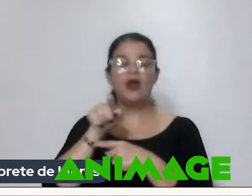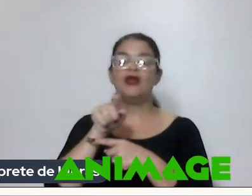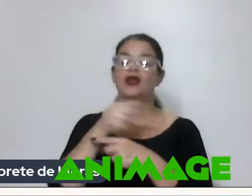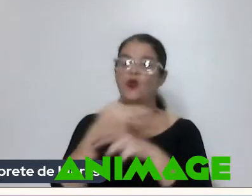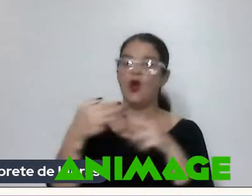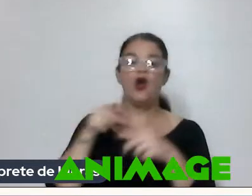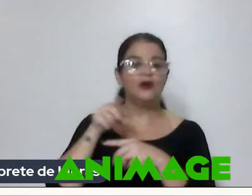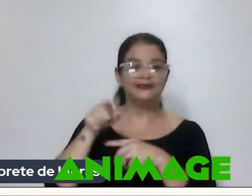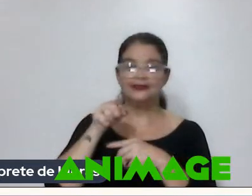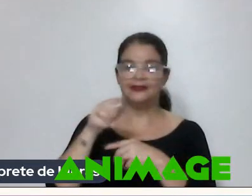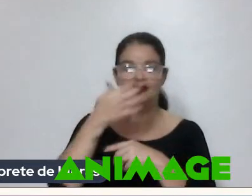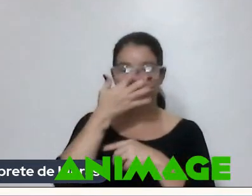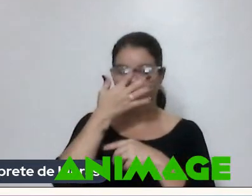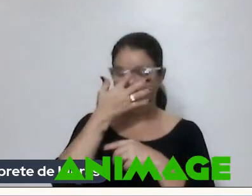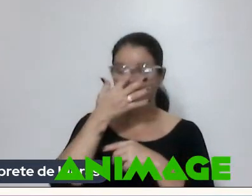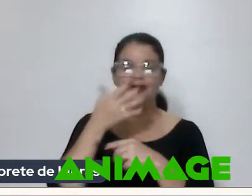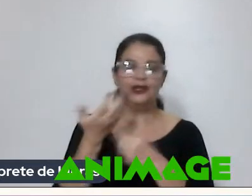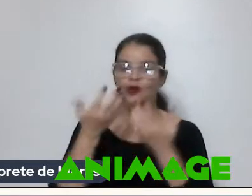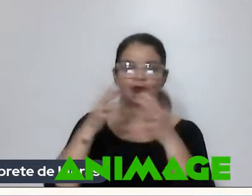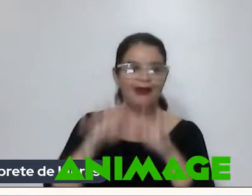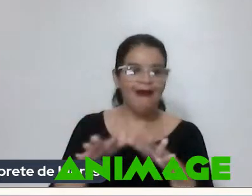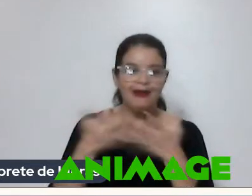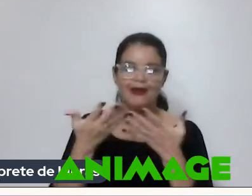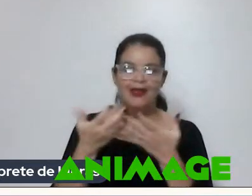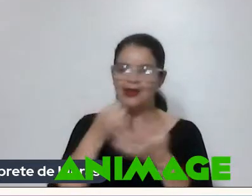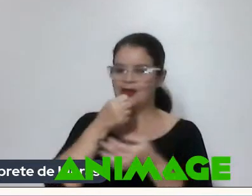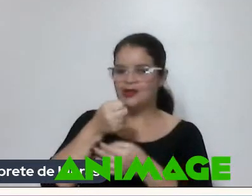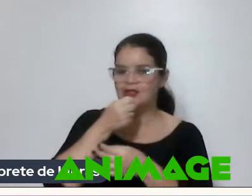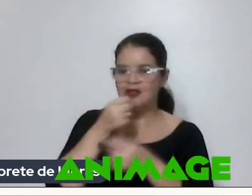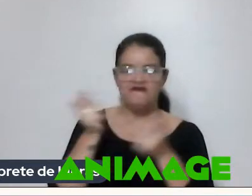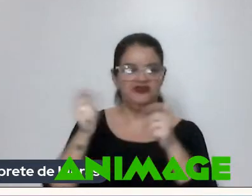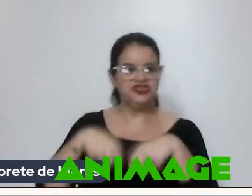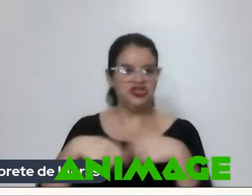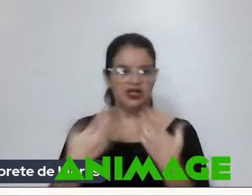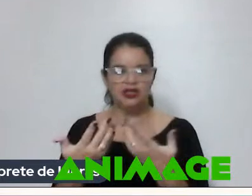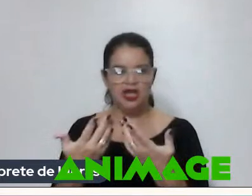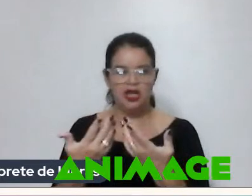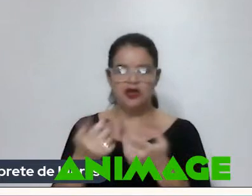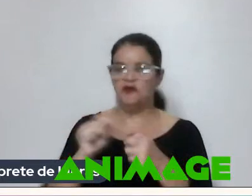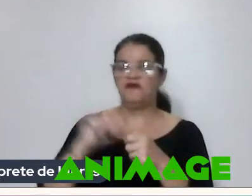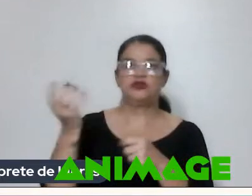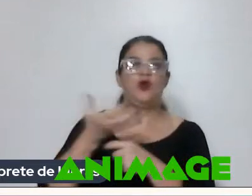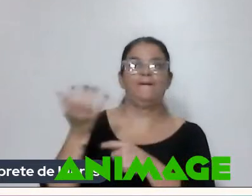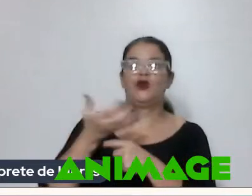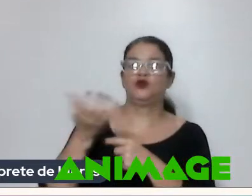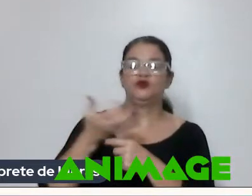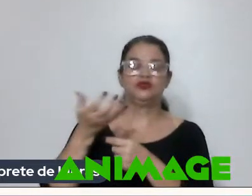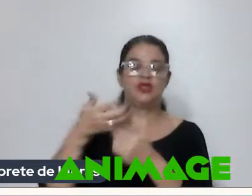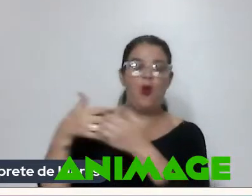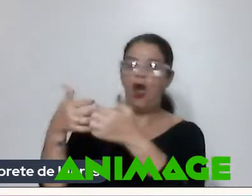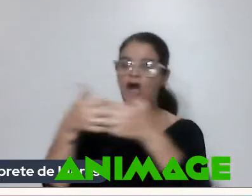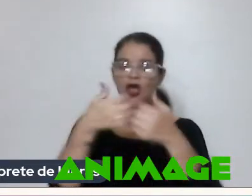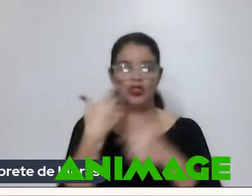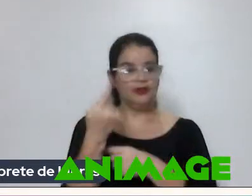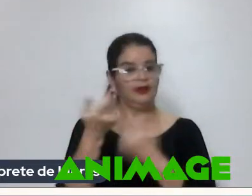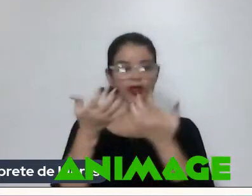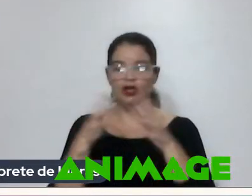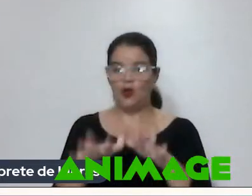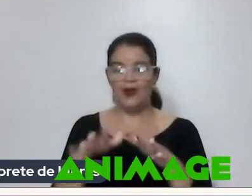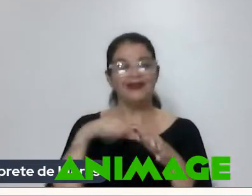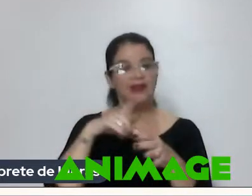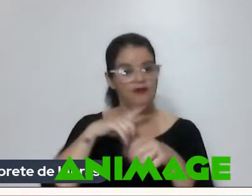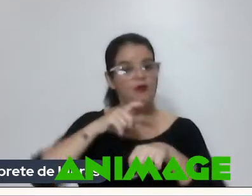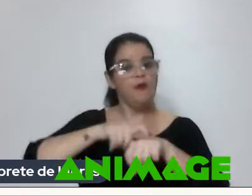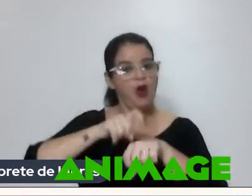ele não estar Querendo Ficar dando entrevista Fazer uma Mega produção Ao redor dele Eu tive Teve